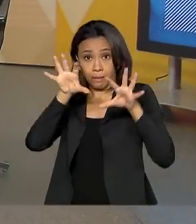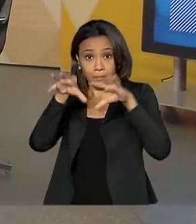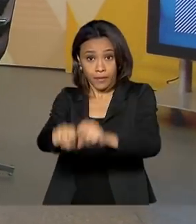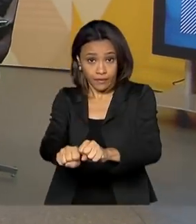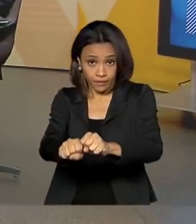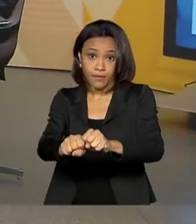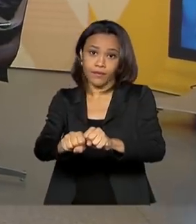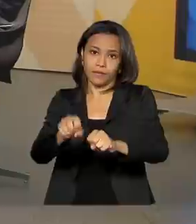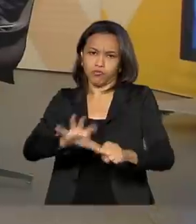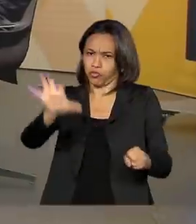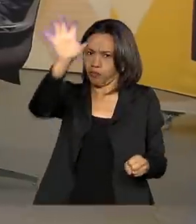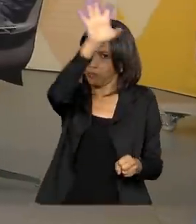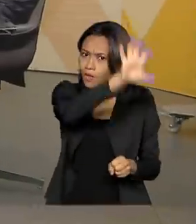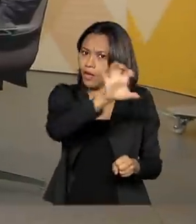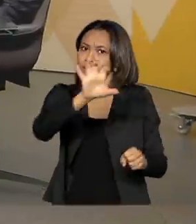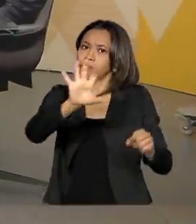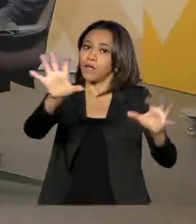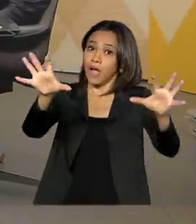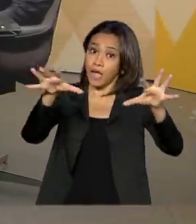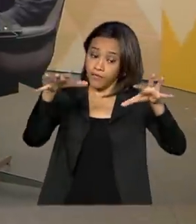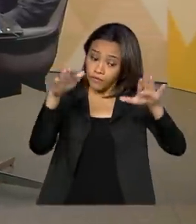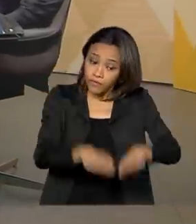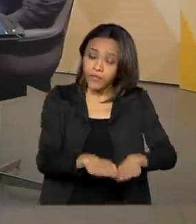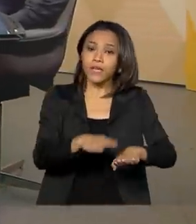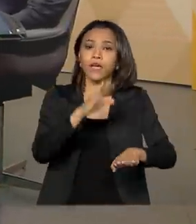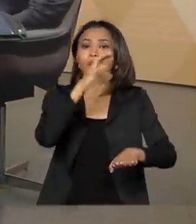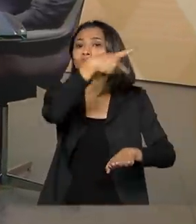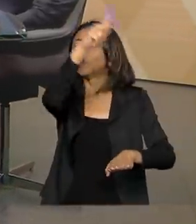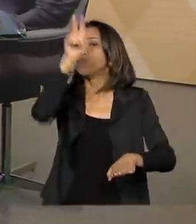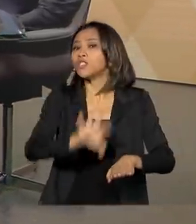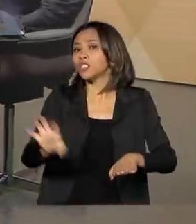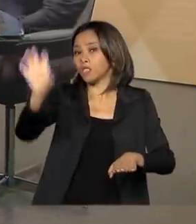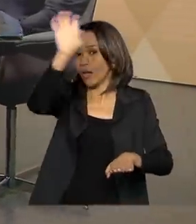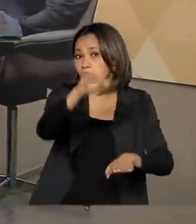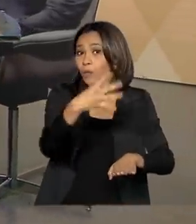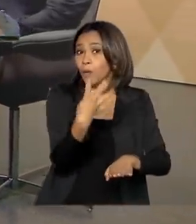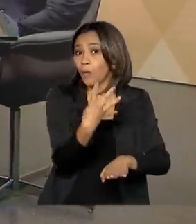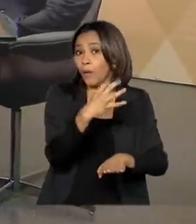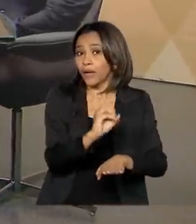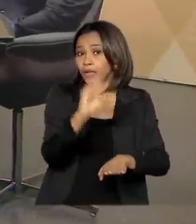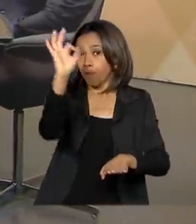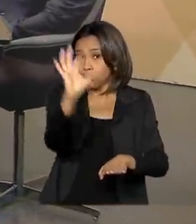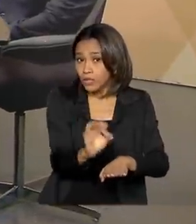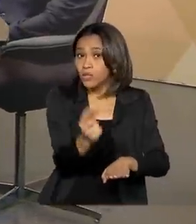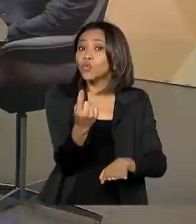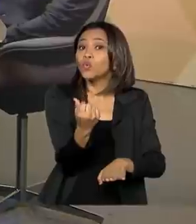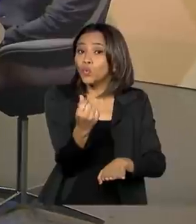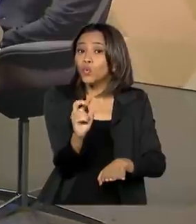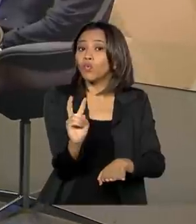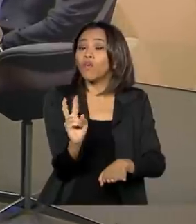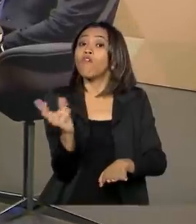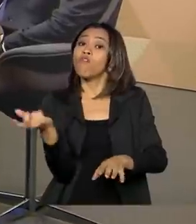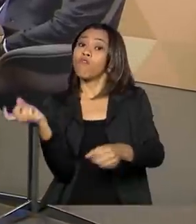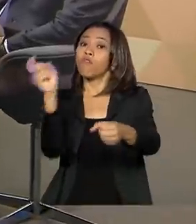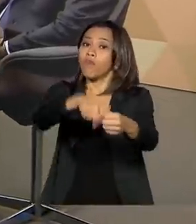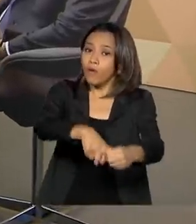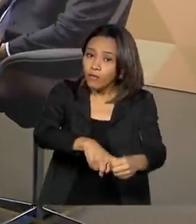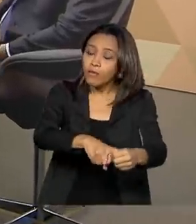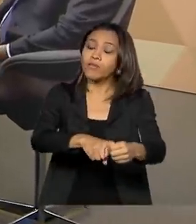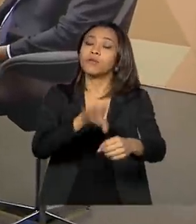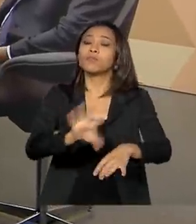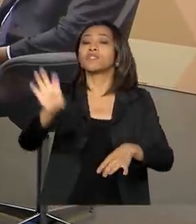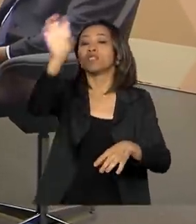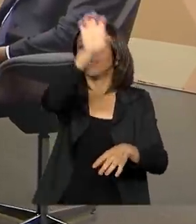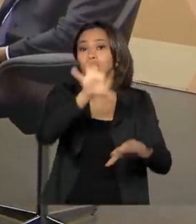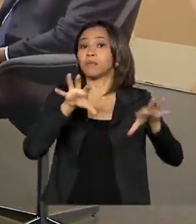bem, esse bem é alienado dentro do Estado, 40% desses valores retornam para as polícias que fizeram a